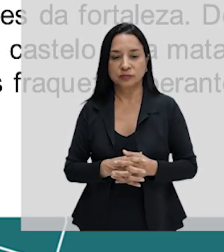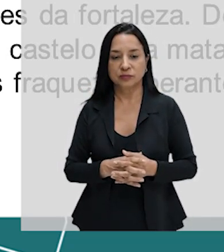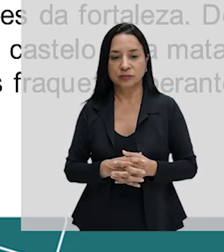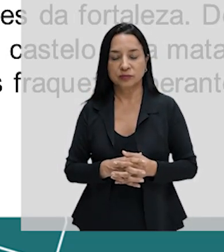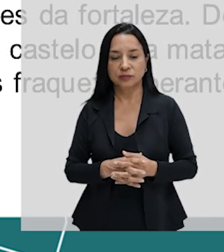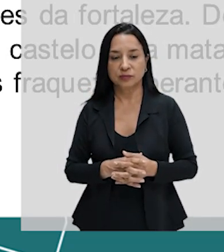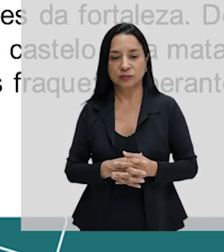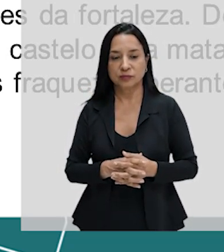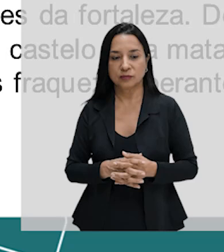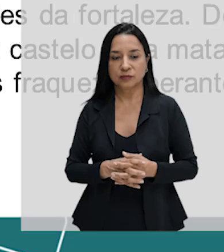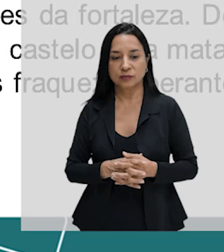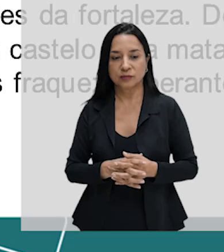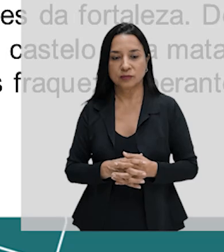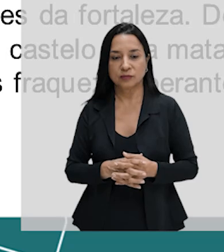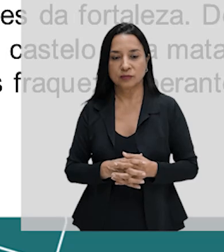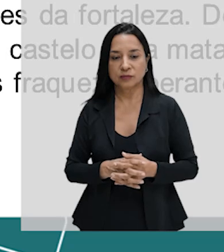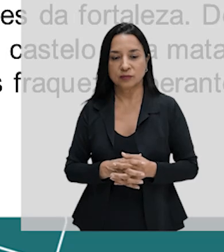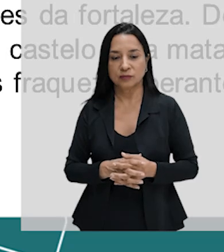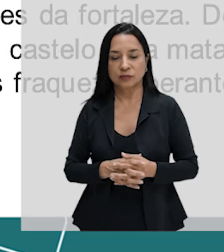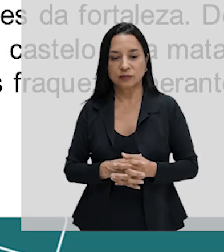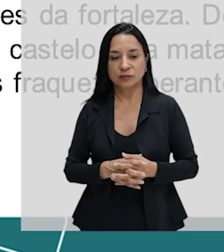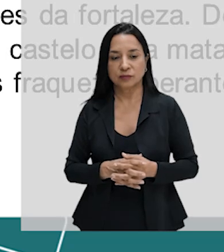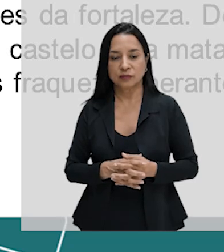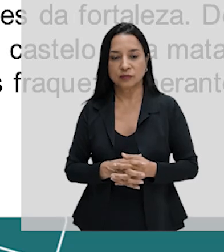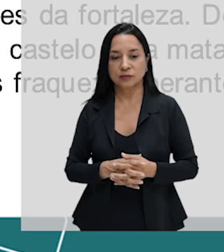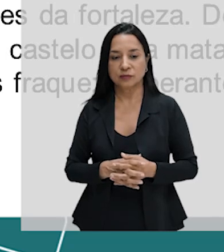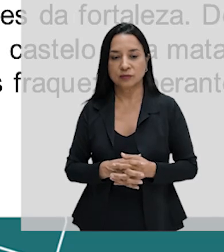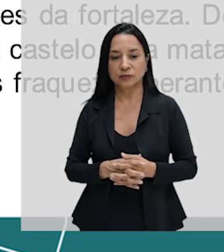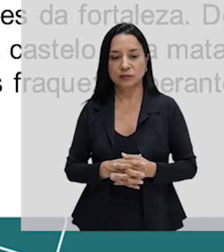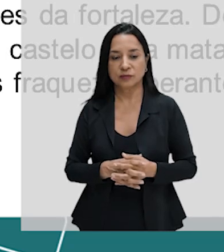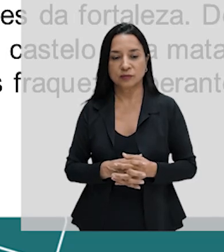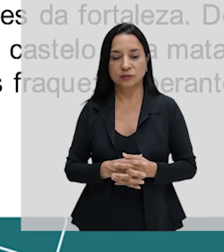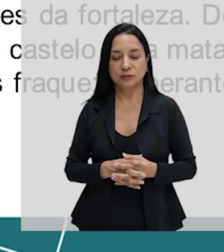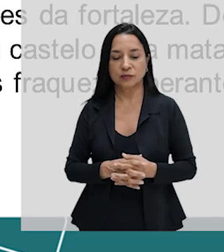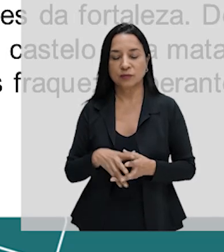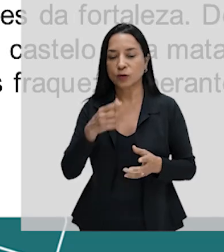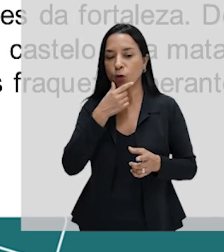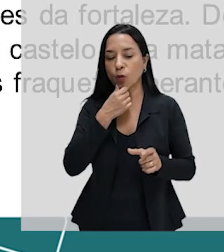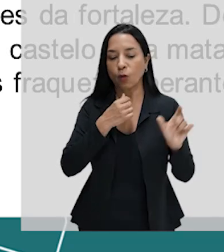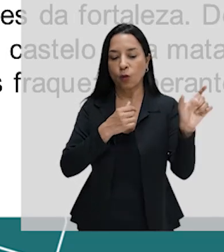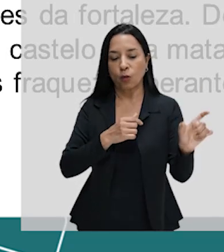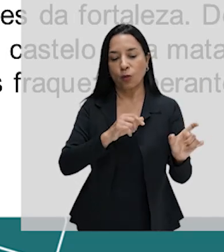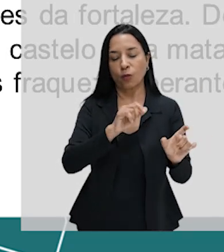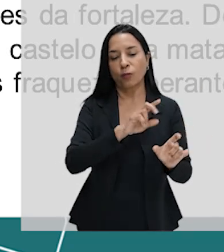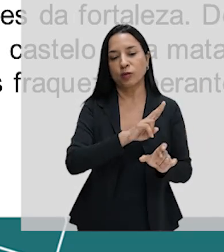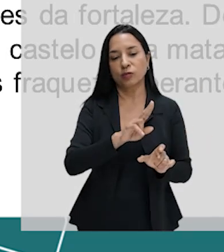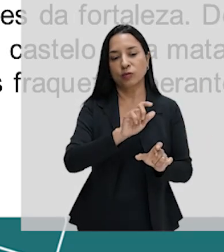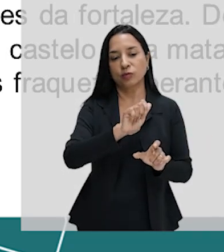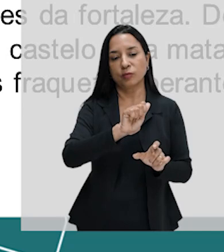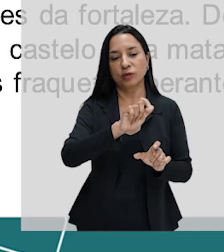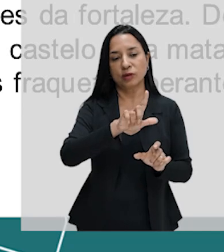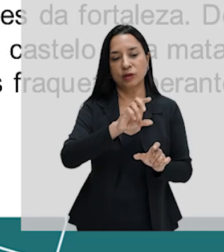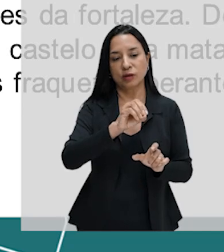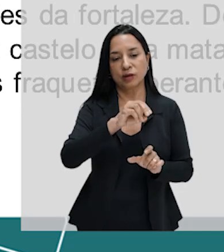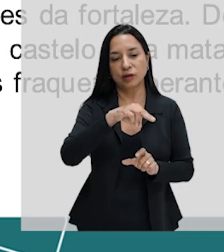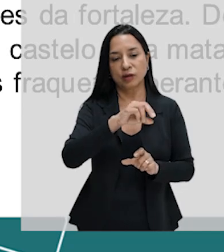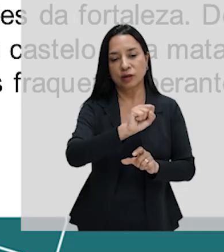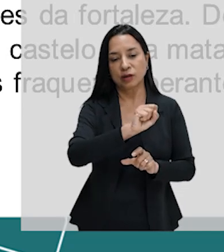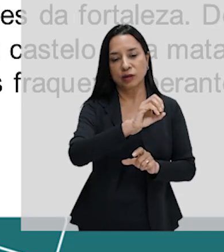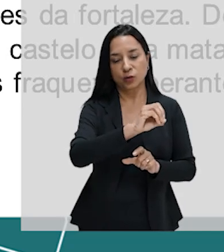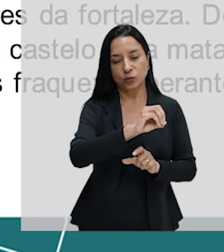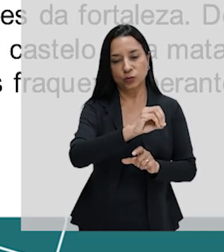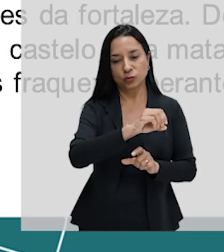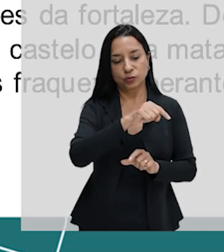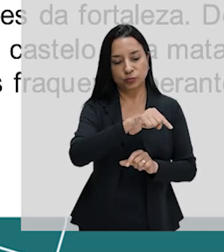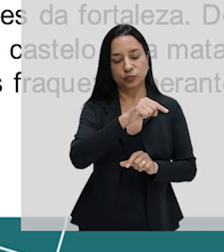Guzmán el Bueno. Alonso Pérez de Guzmán, conhecido como Guzmán el Bueno, foi um